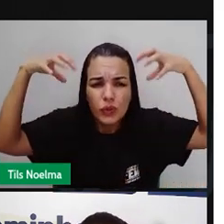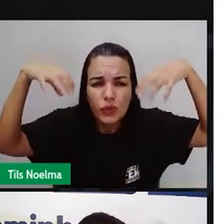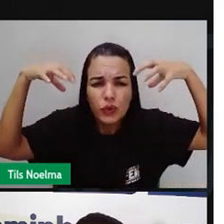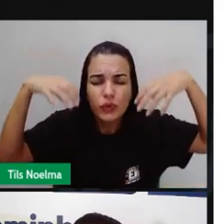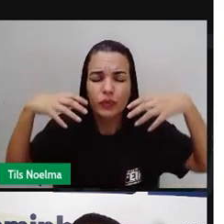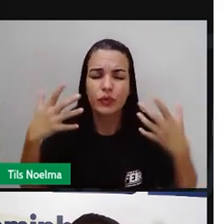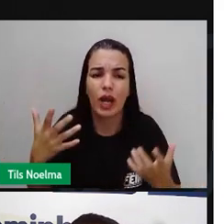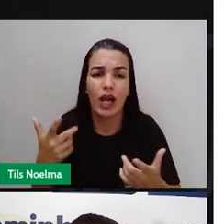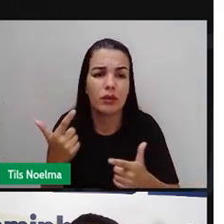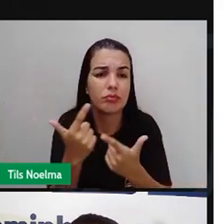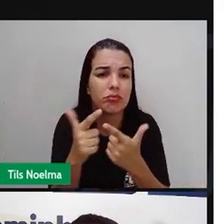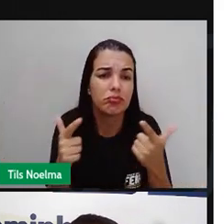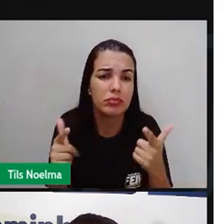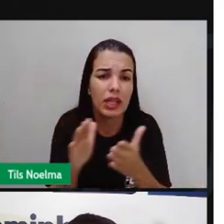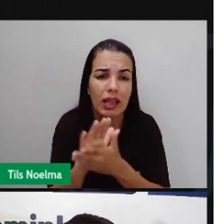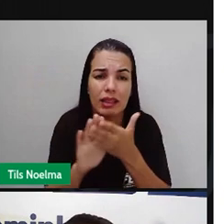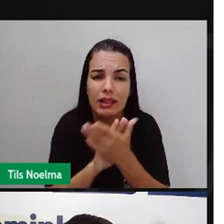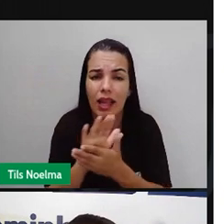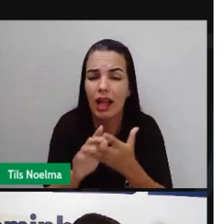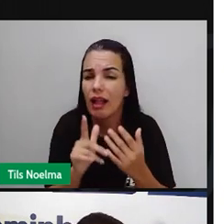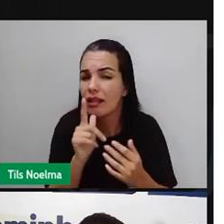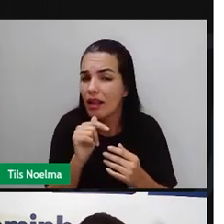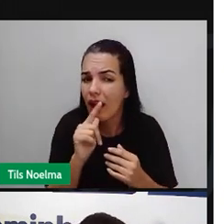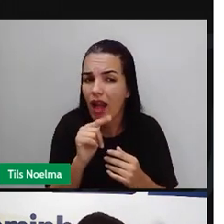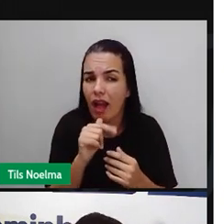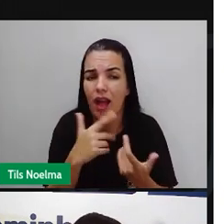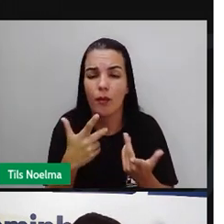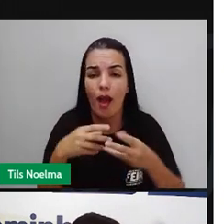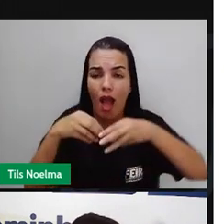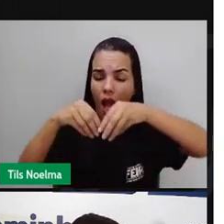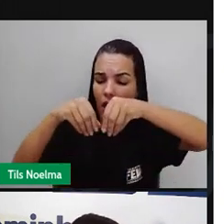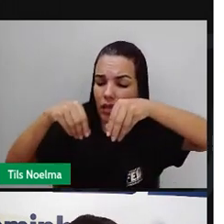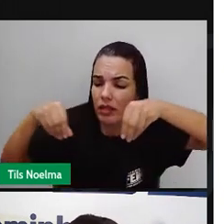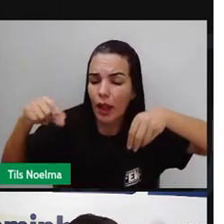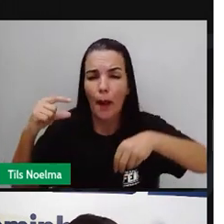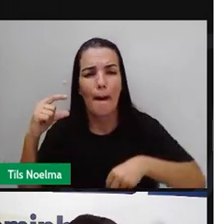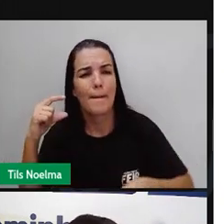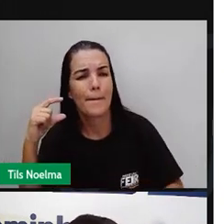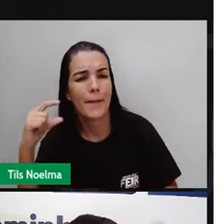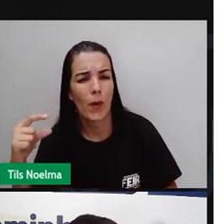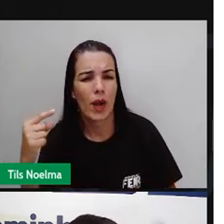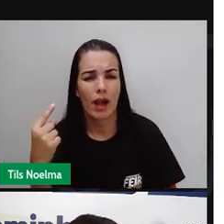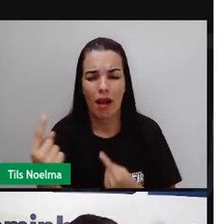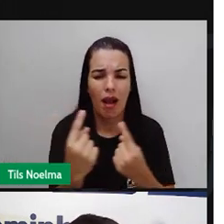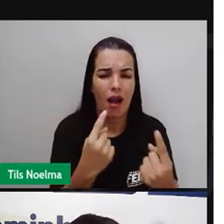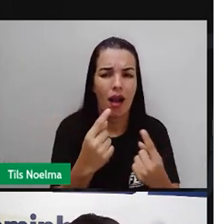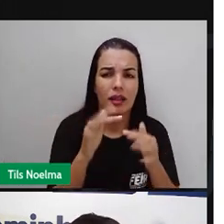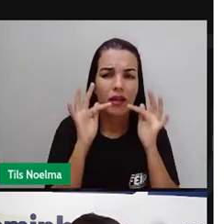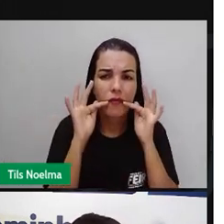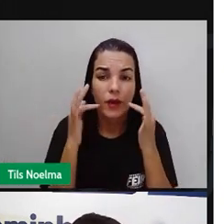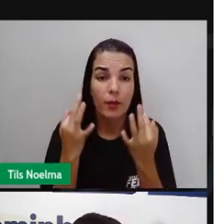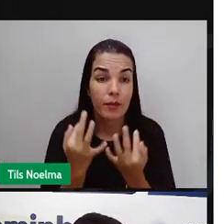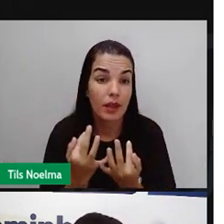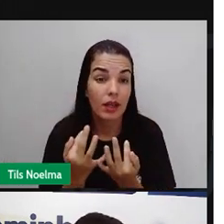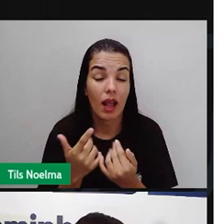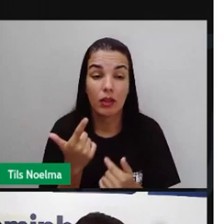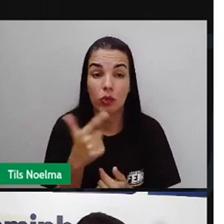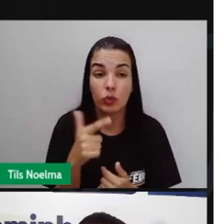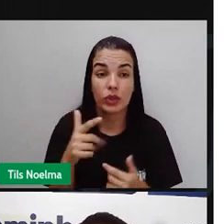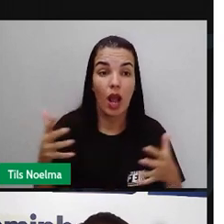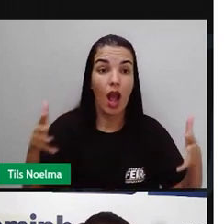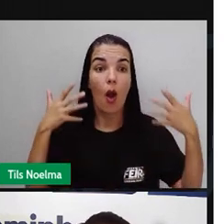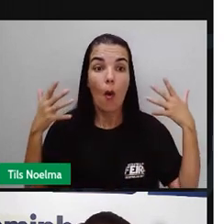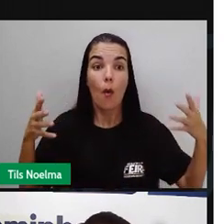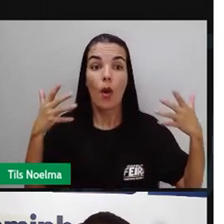a quantidade de terra também para a população era muito pouca e mesmo assim como o clima não estava favorável estava se